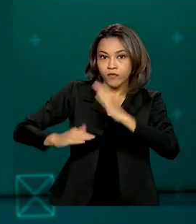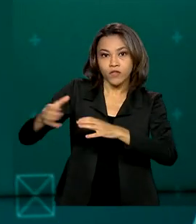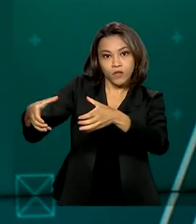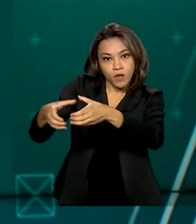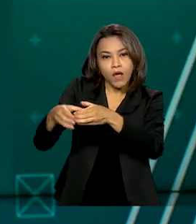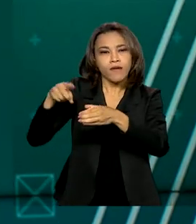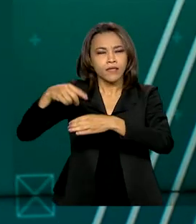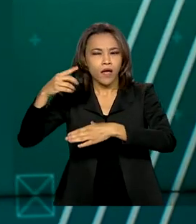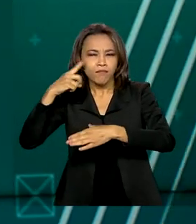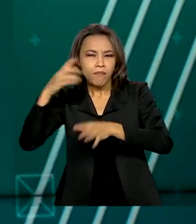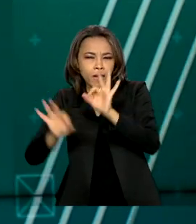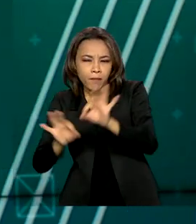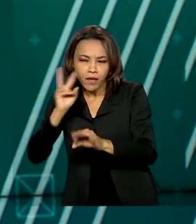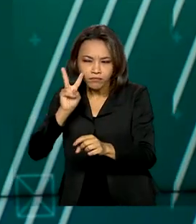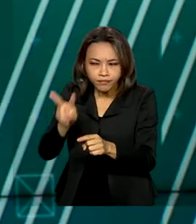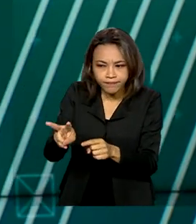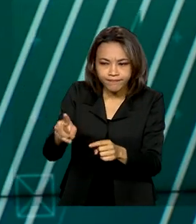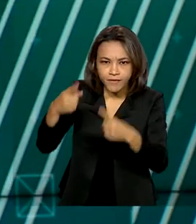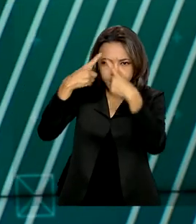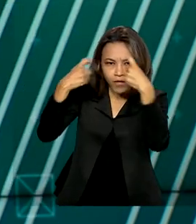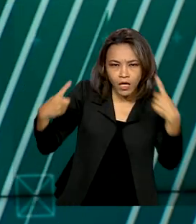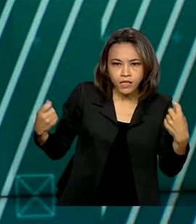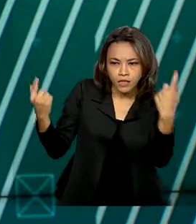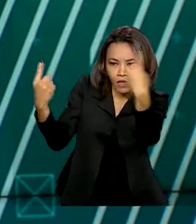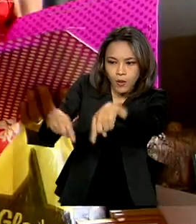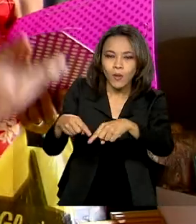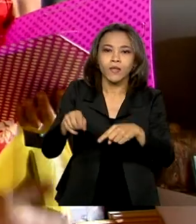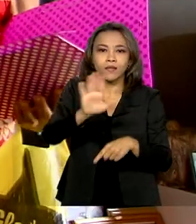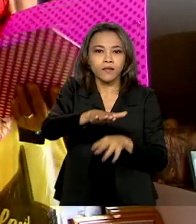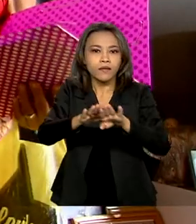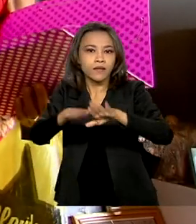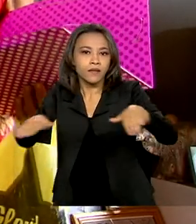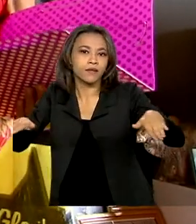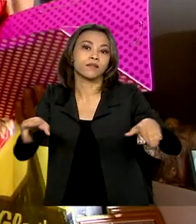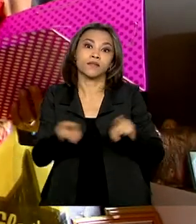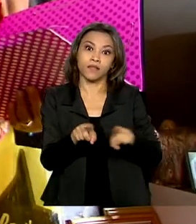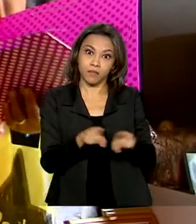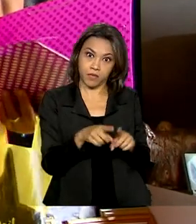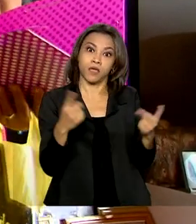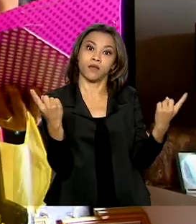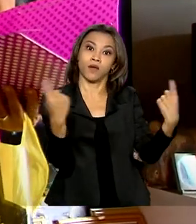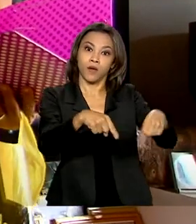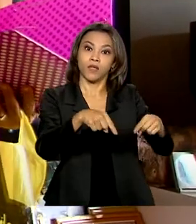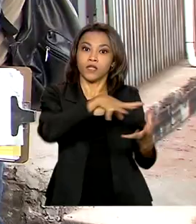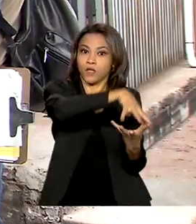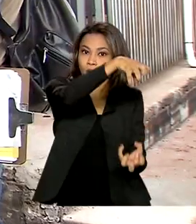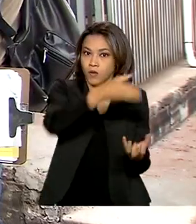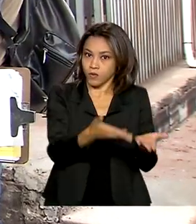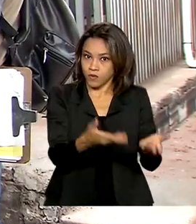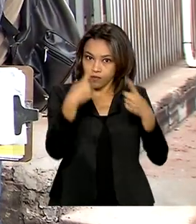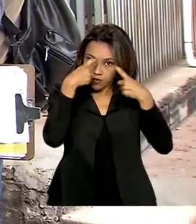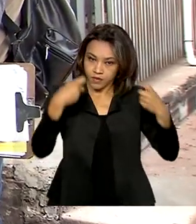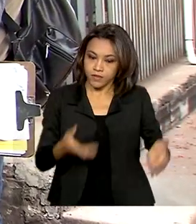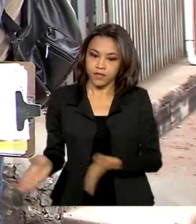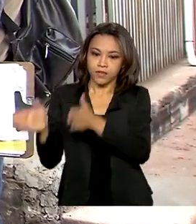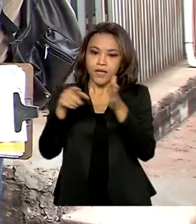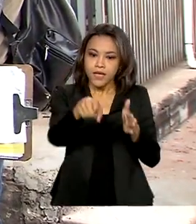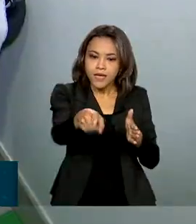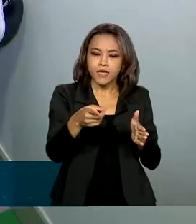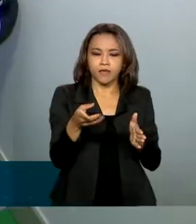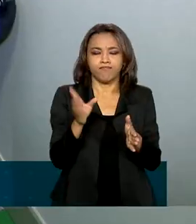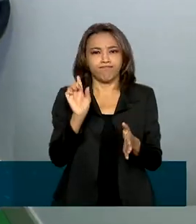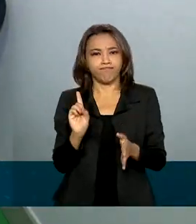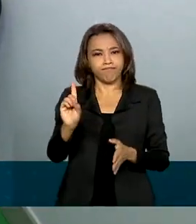sinais de maus tratos em crianças e idosos. Eles atuam na promoção da saúde e na prevenção de